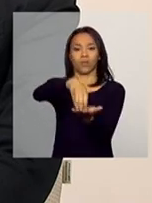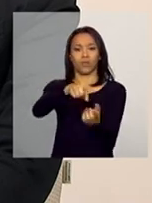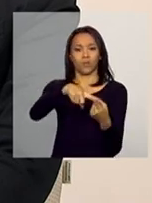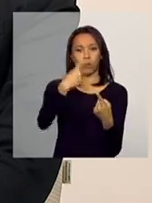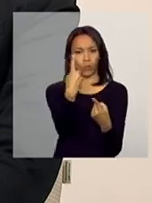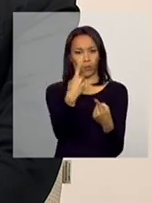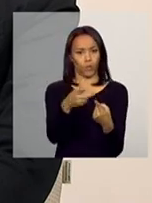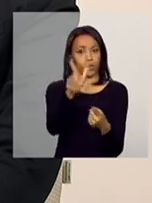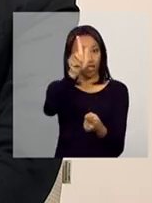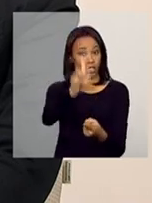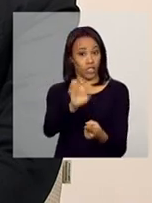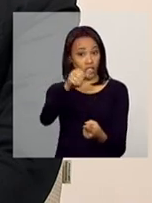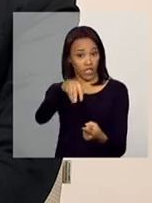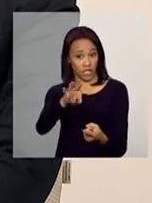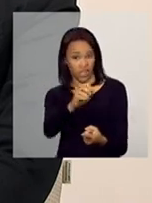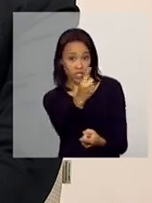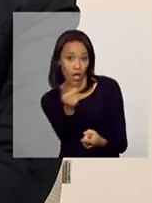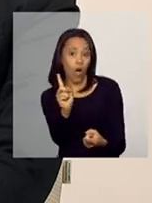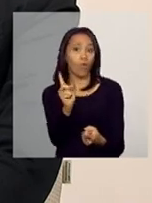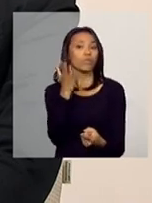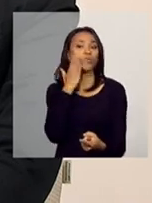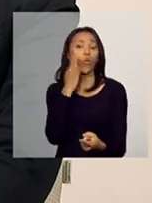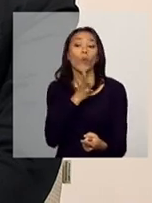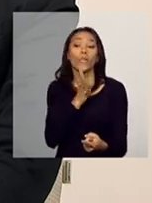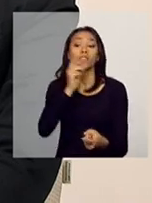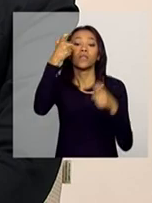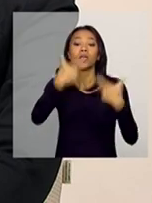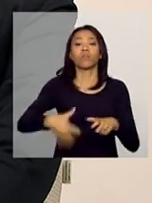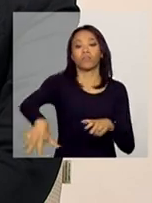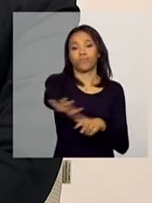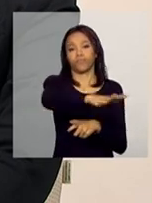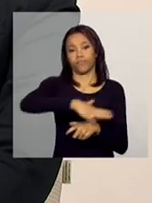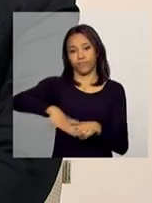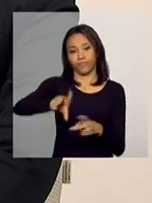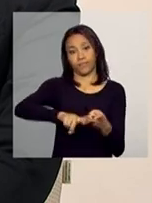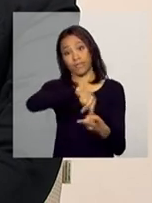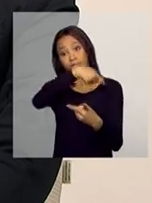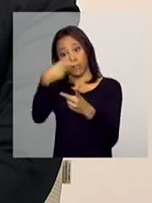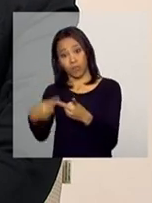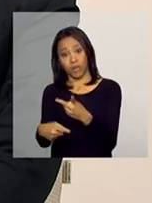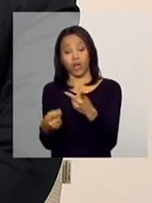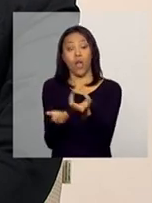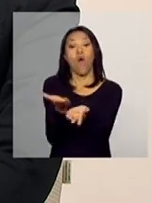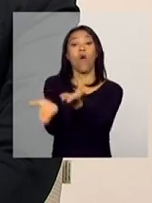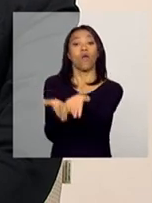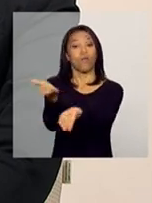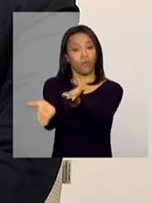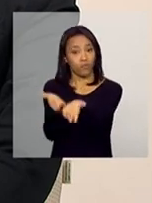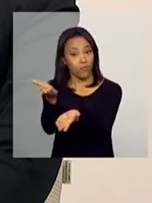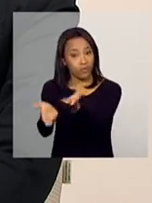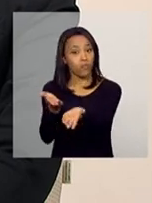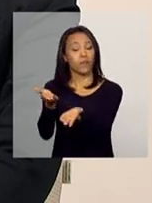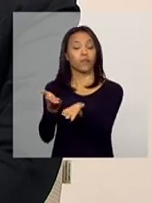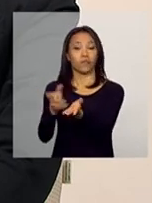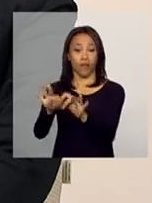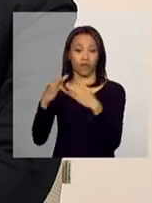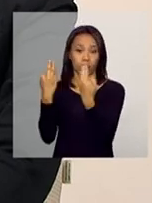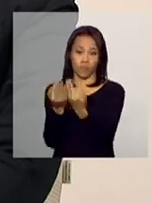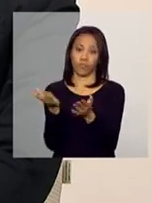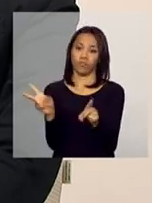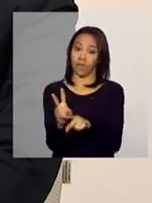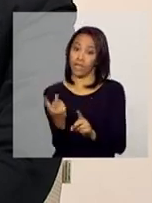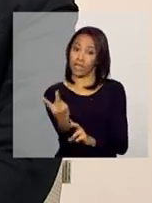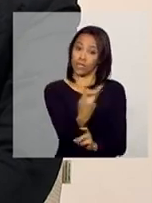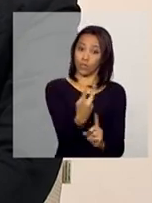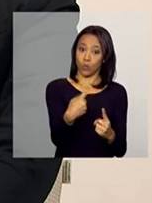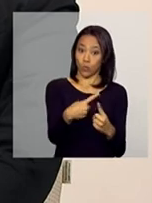de gestão territorial da proteção social básica e da oferta do PAIP, Serviço de Proteção e Atendimento Integral à Família. Nessa função